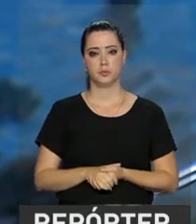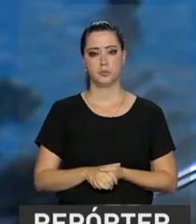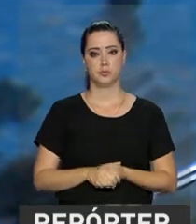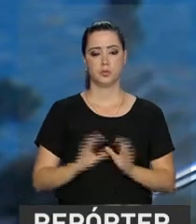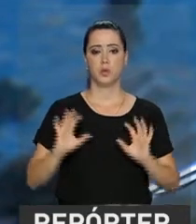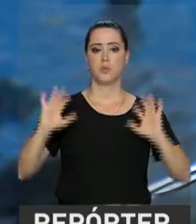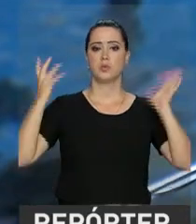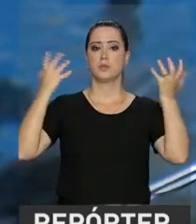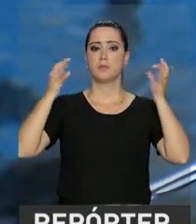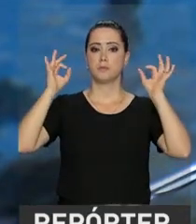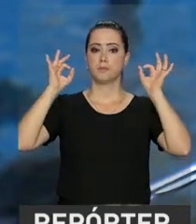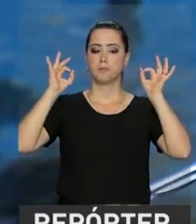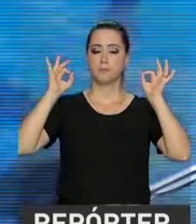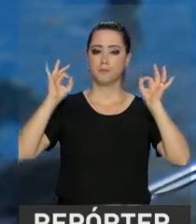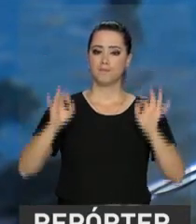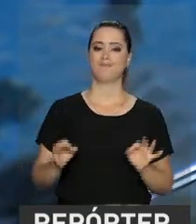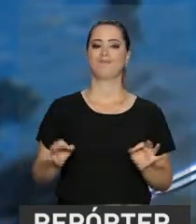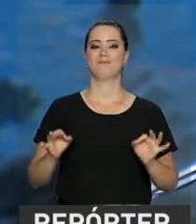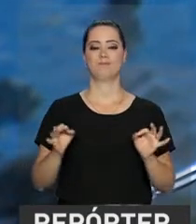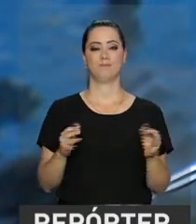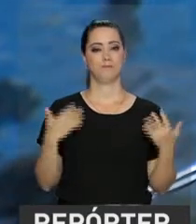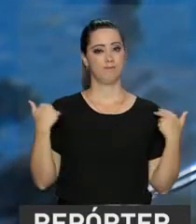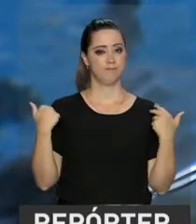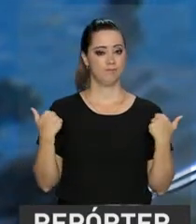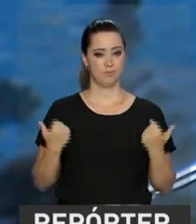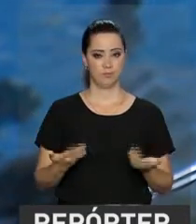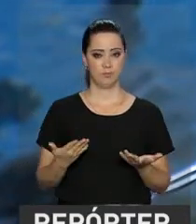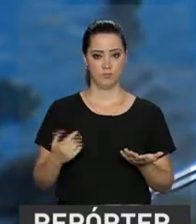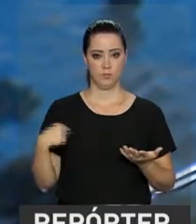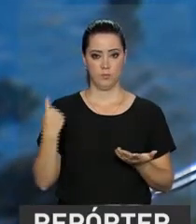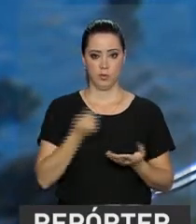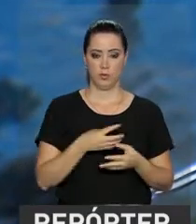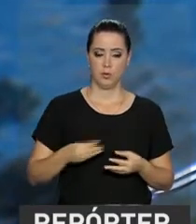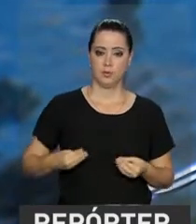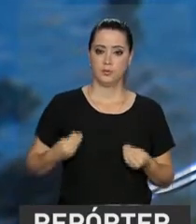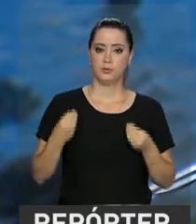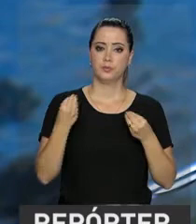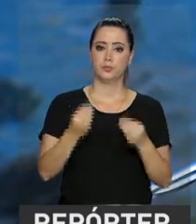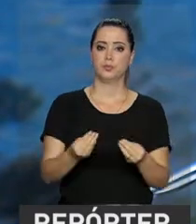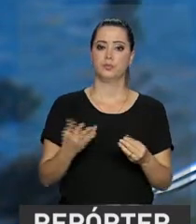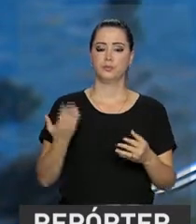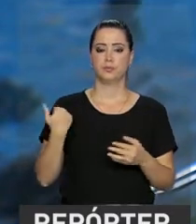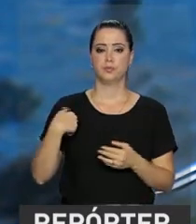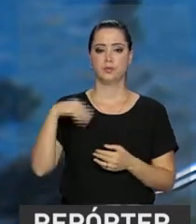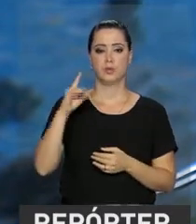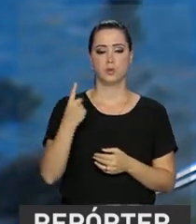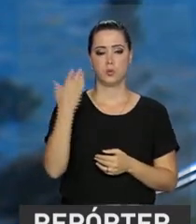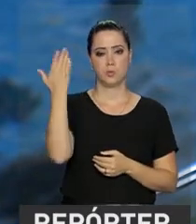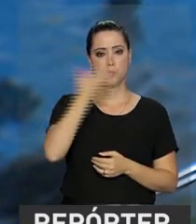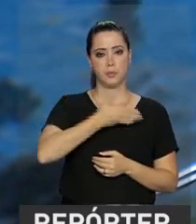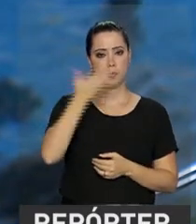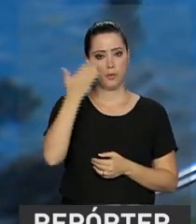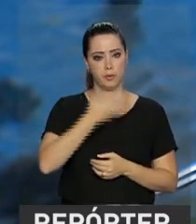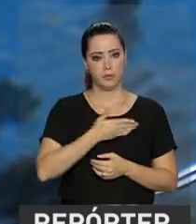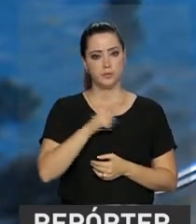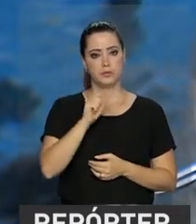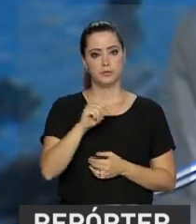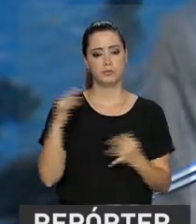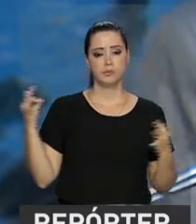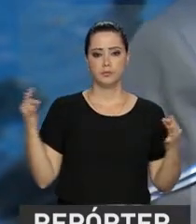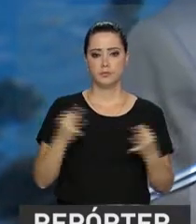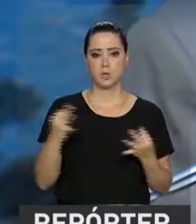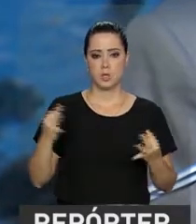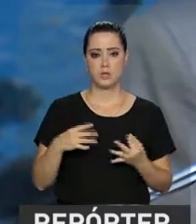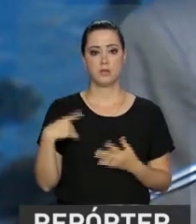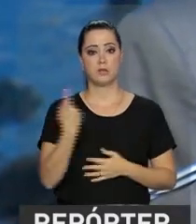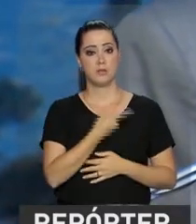celebração mais do que justificada. Nós damos, na verdade, mais uma prova de excelência